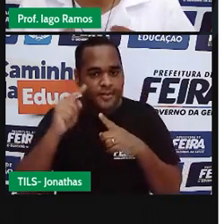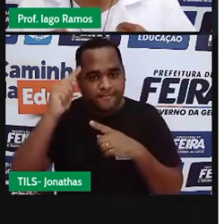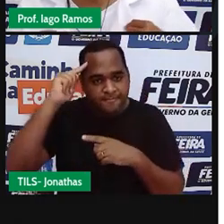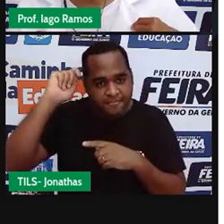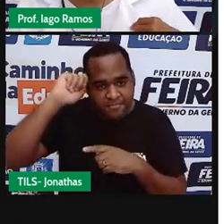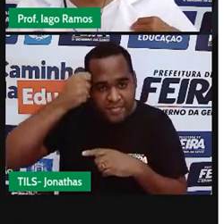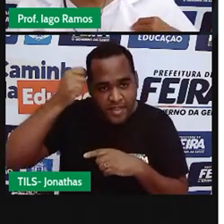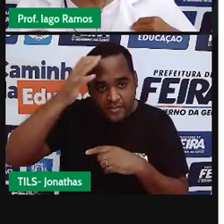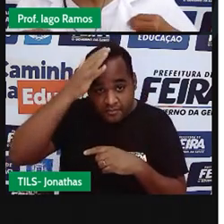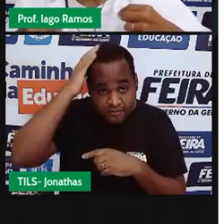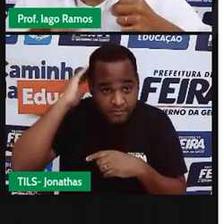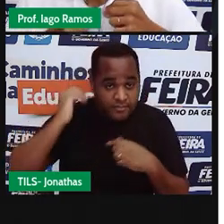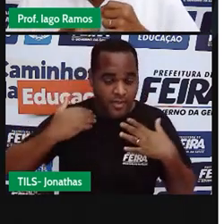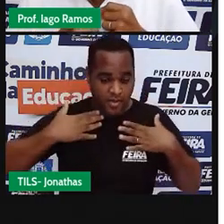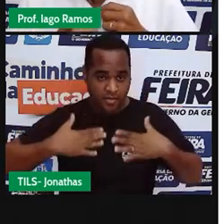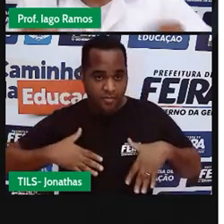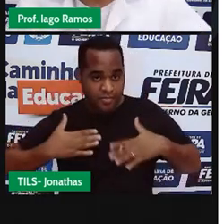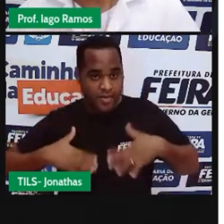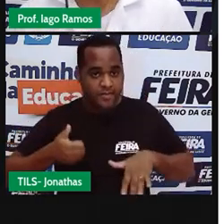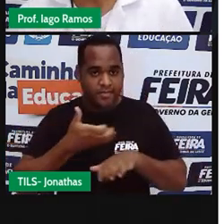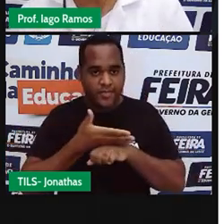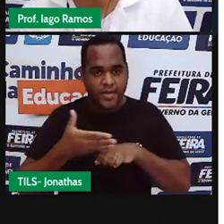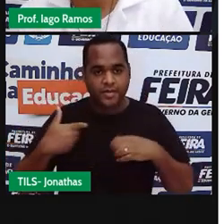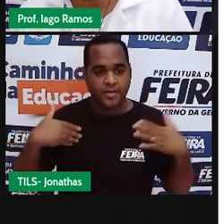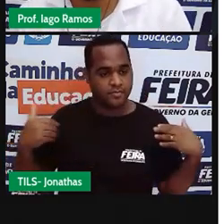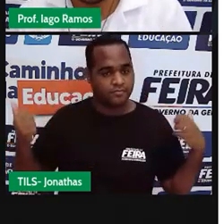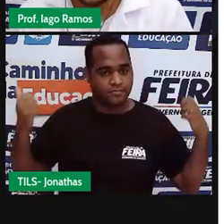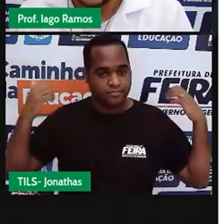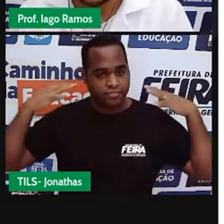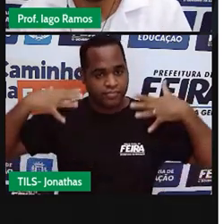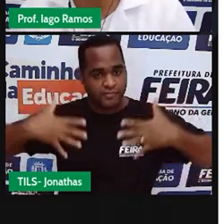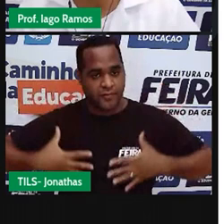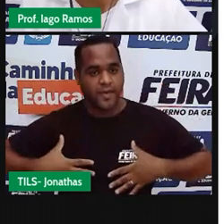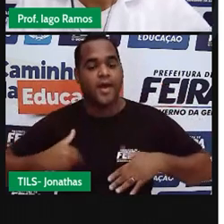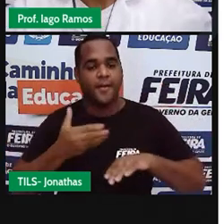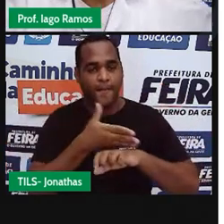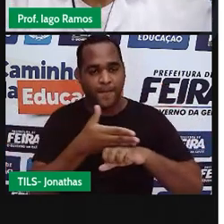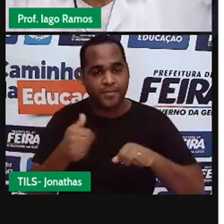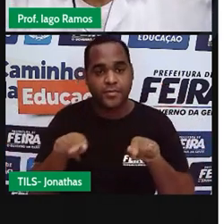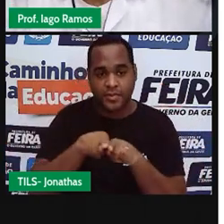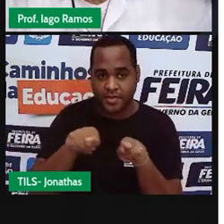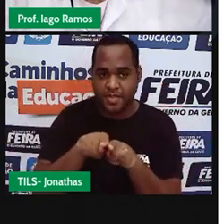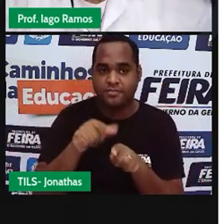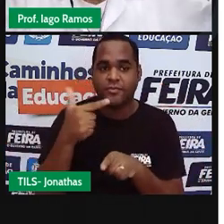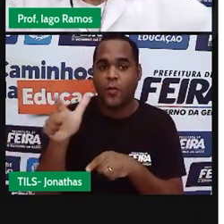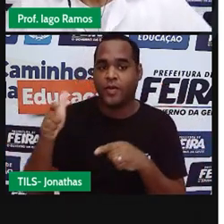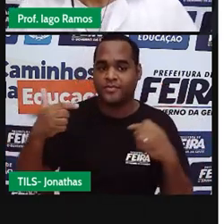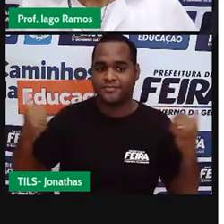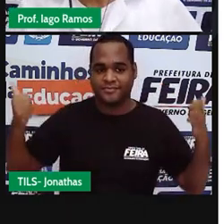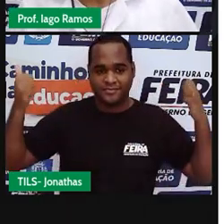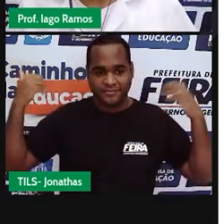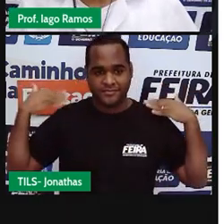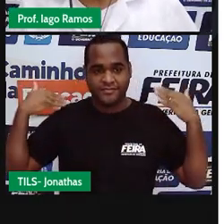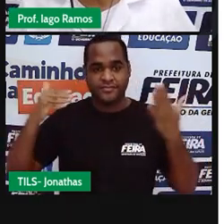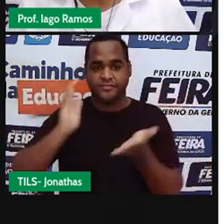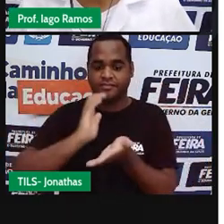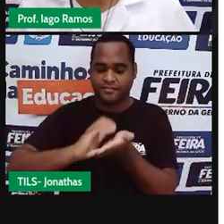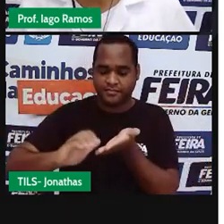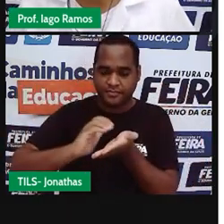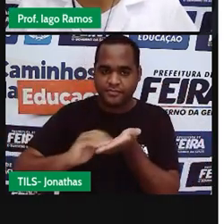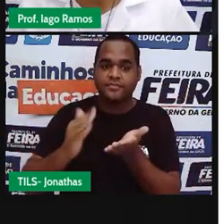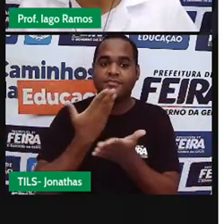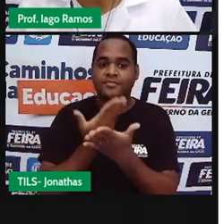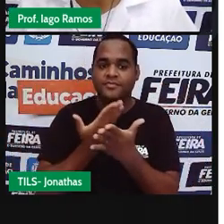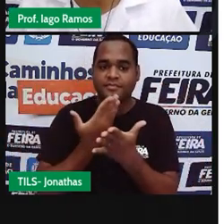vestido com uma blusa branca, em cima um jaleco que também é branco, aqui atrás, o cartaz